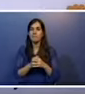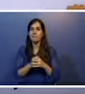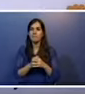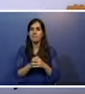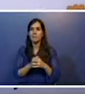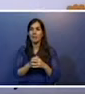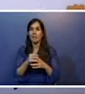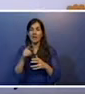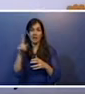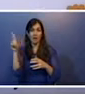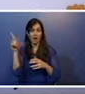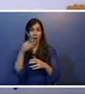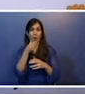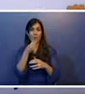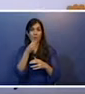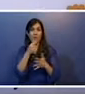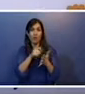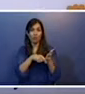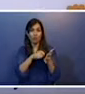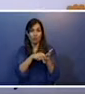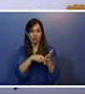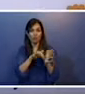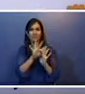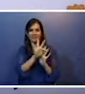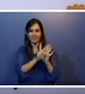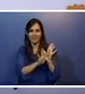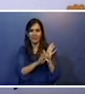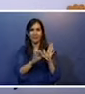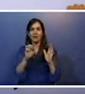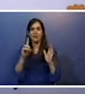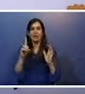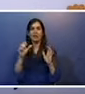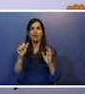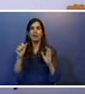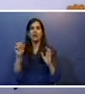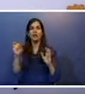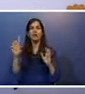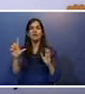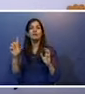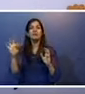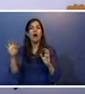Esse é o autor do texto, chama Dalton Trevisan.